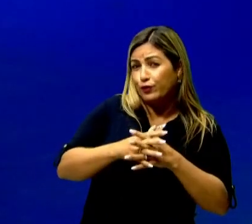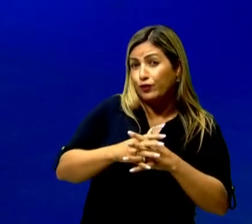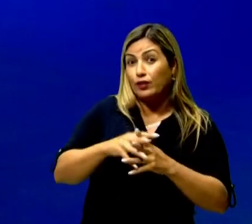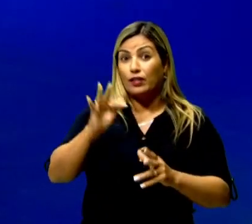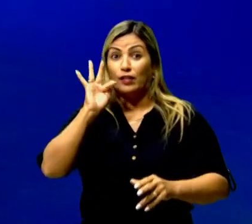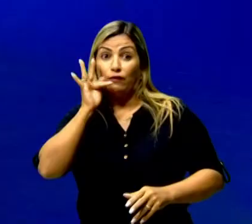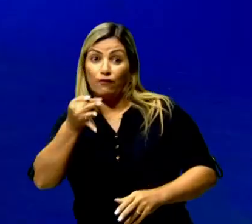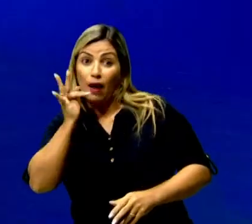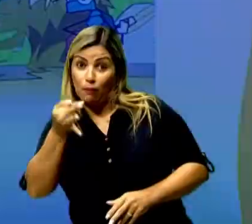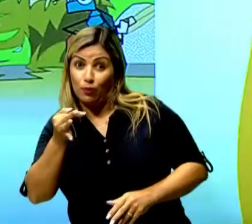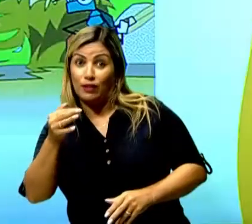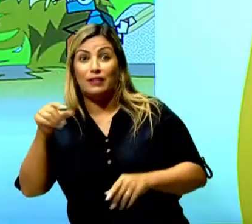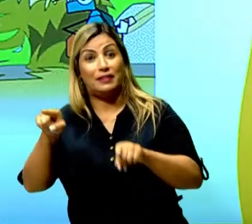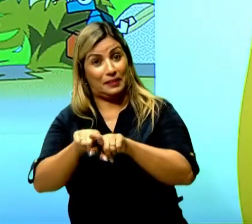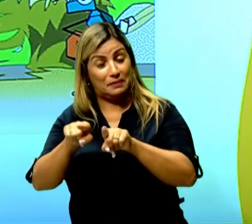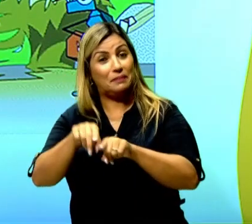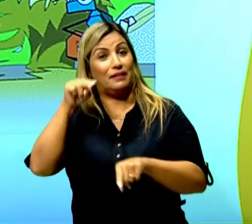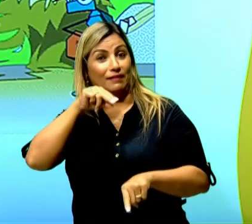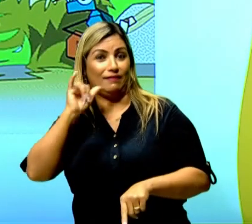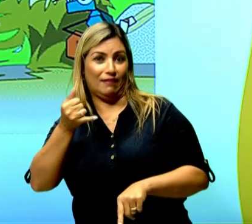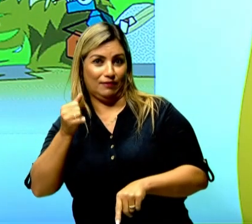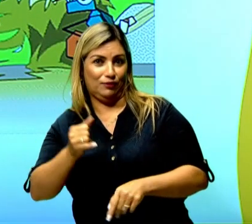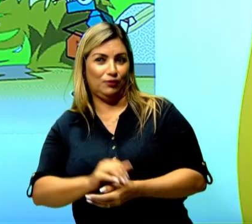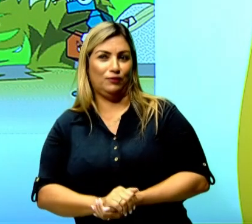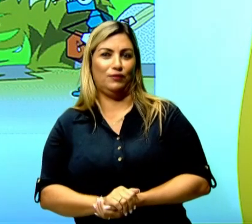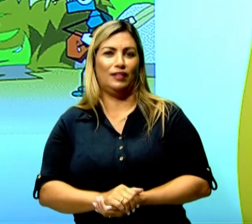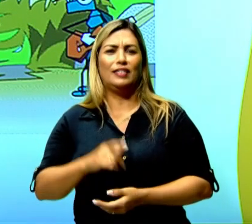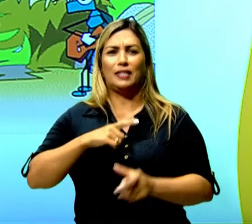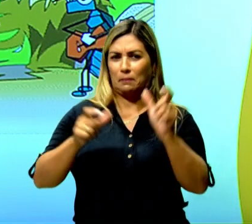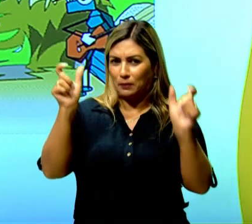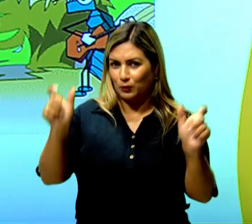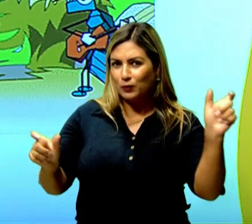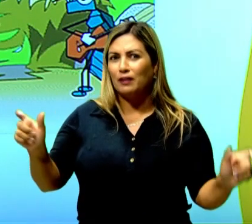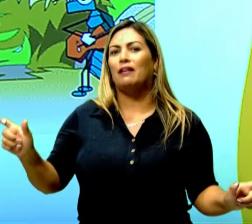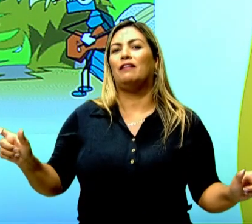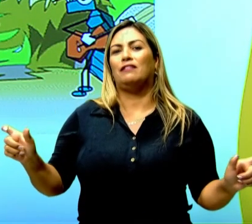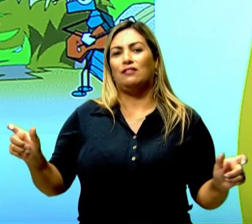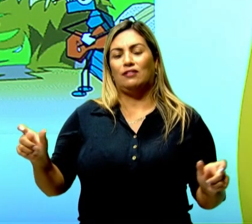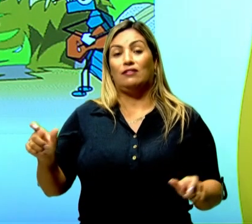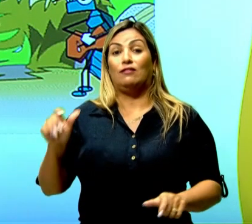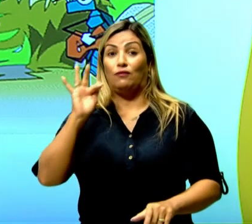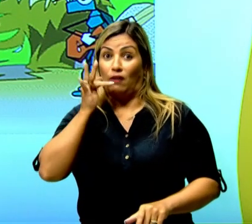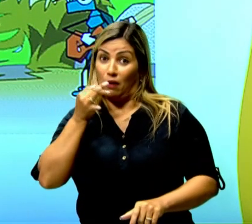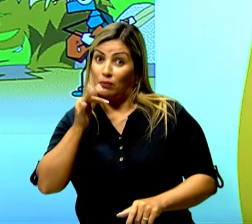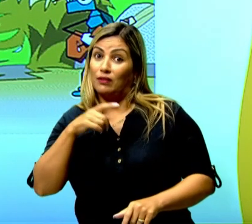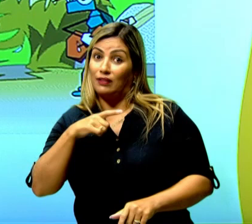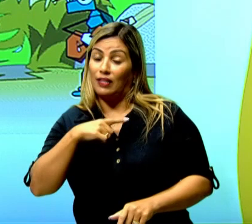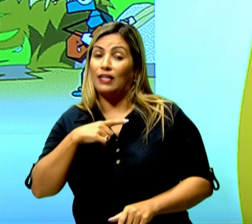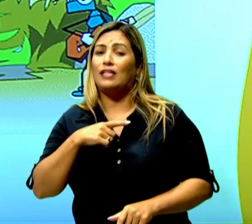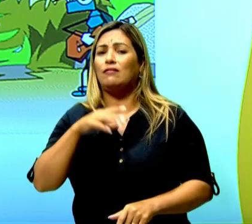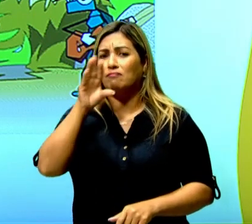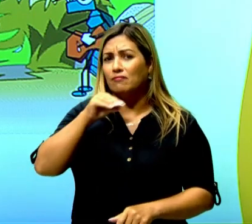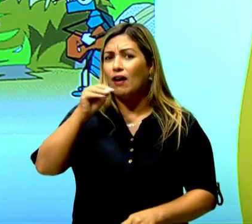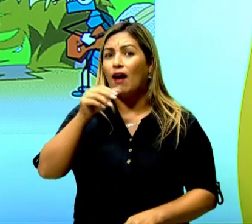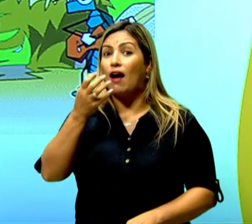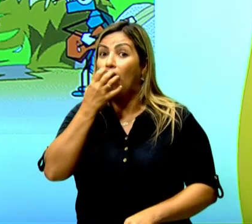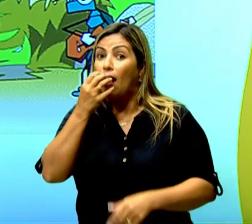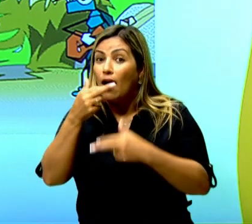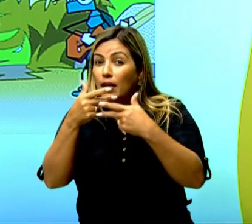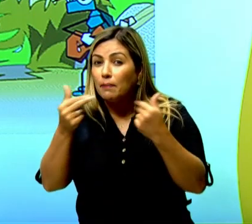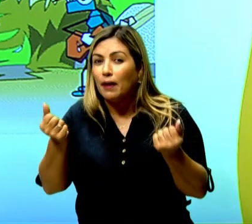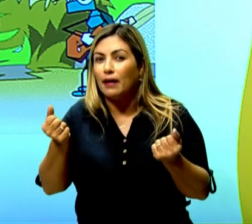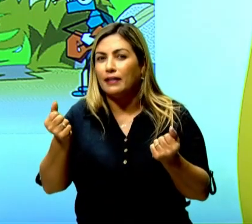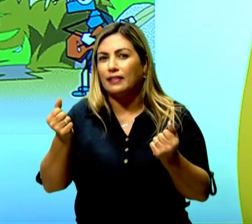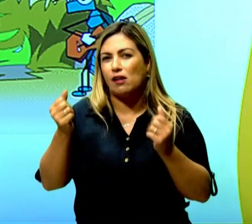porque também é da família da narrativa. E também tem personagens. Mas os personagens na fala, eles são animais bem